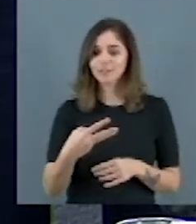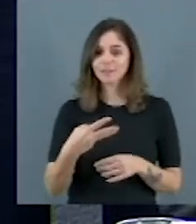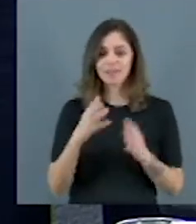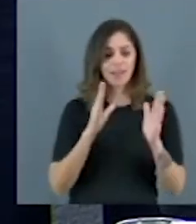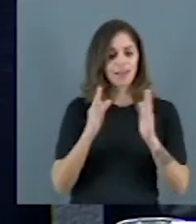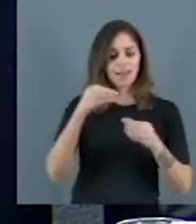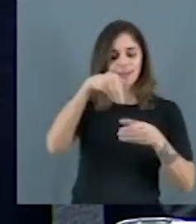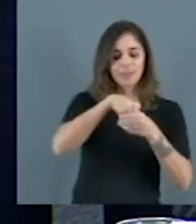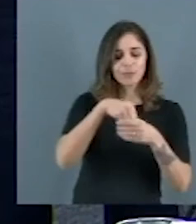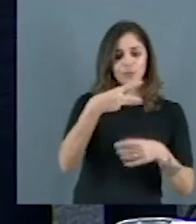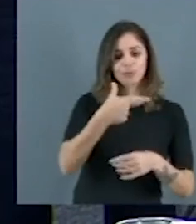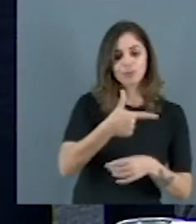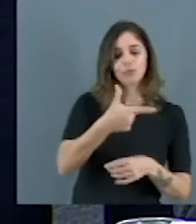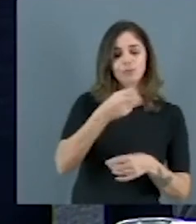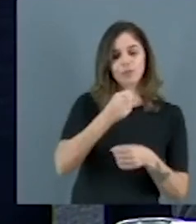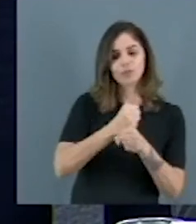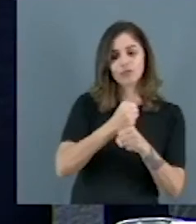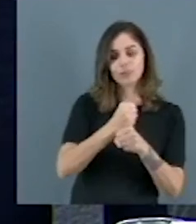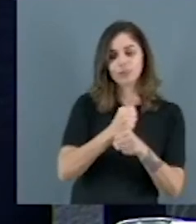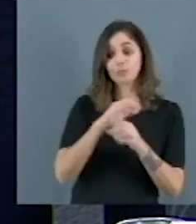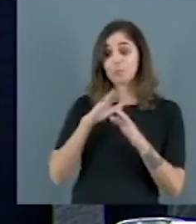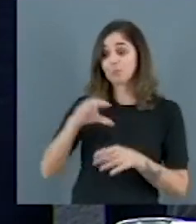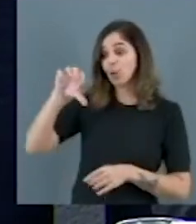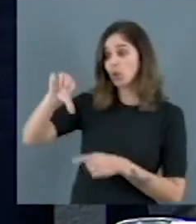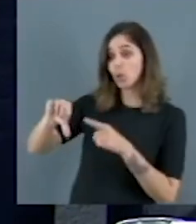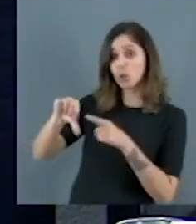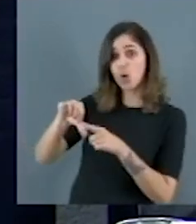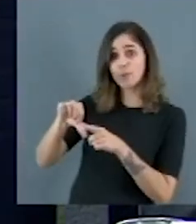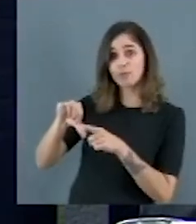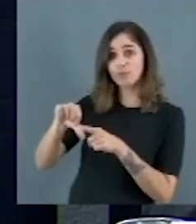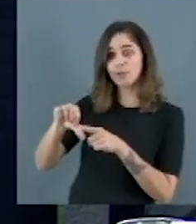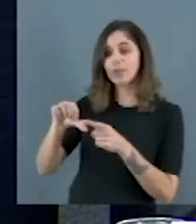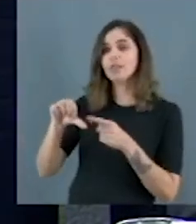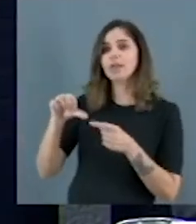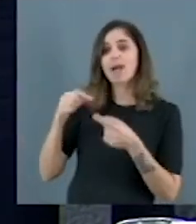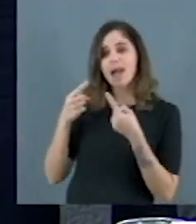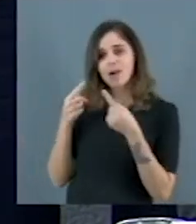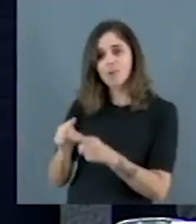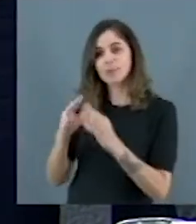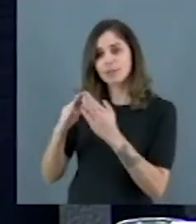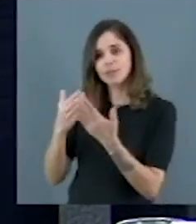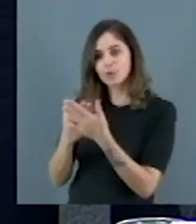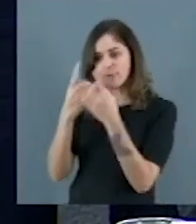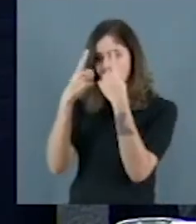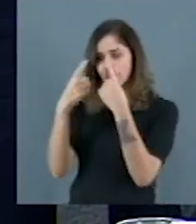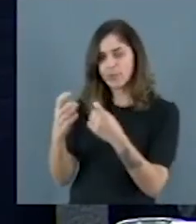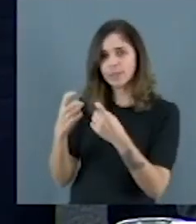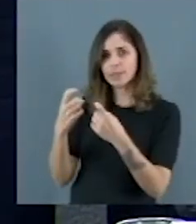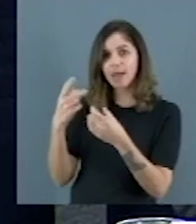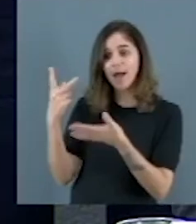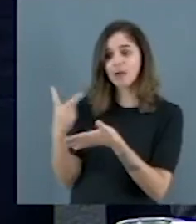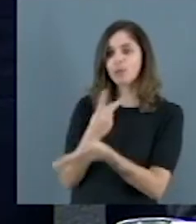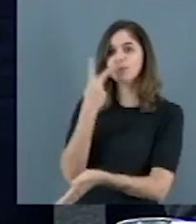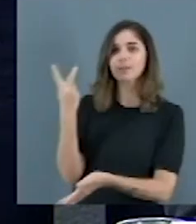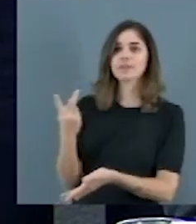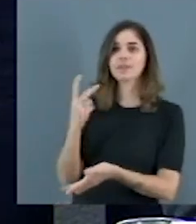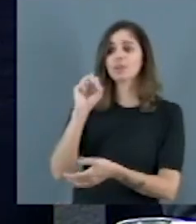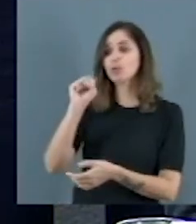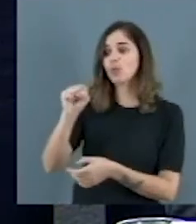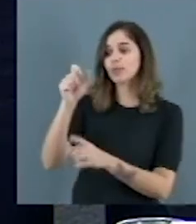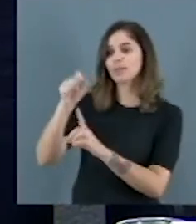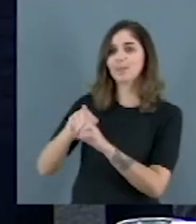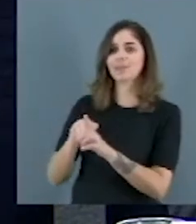aconteceram apenas nos últimos 8 meses. O que significa que o tema violência nas escolas